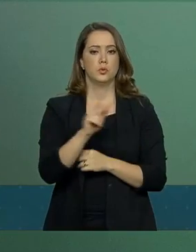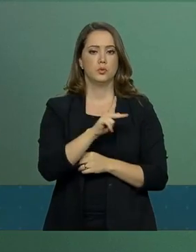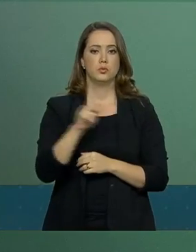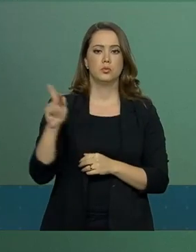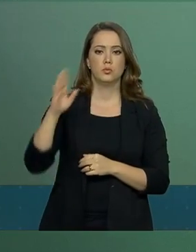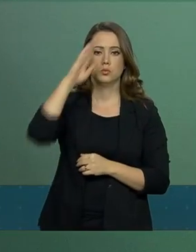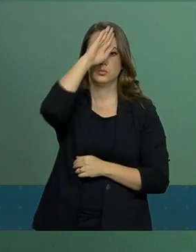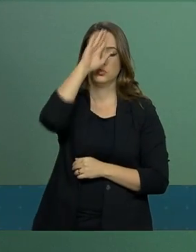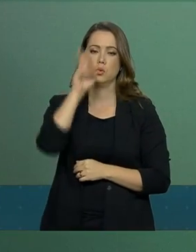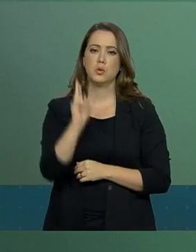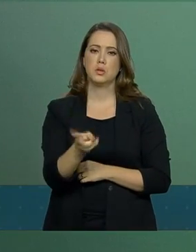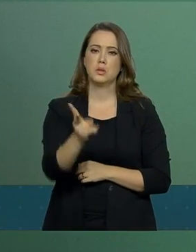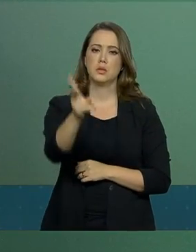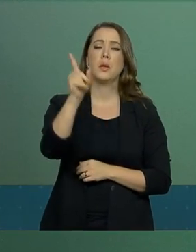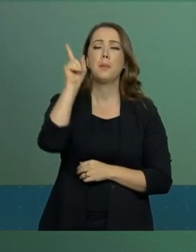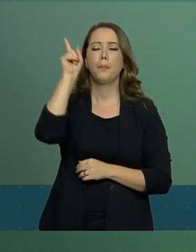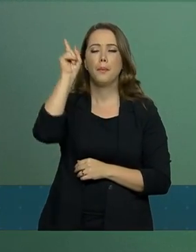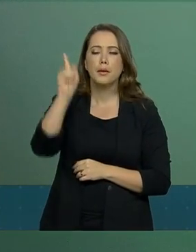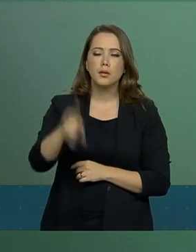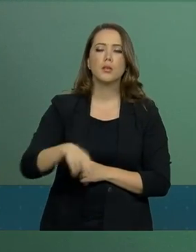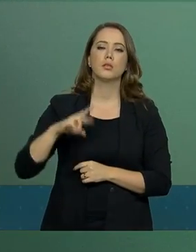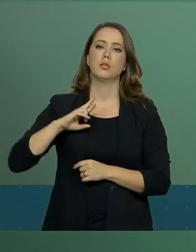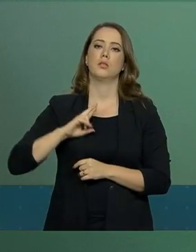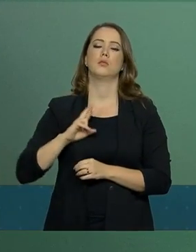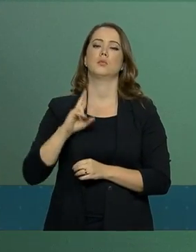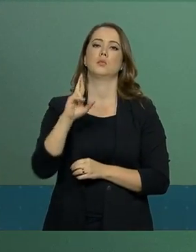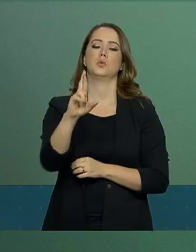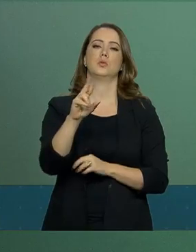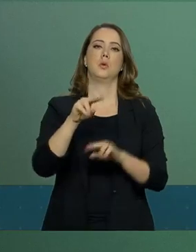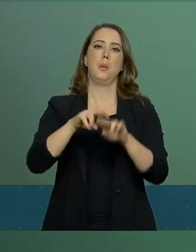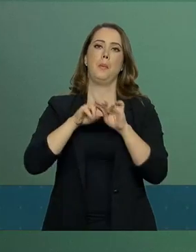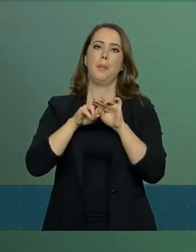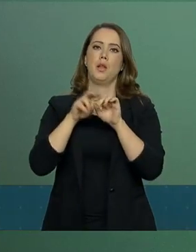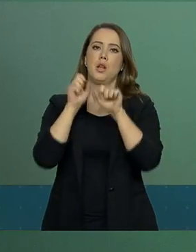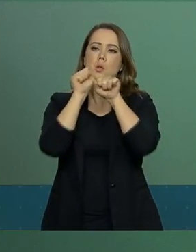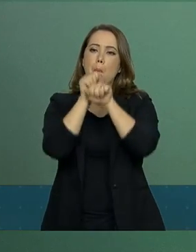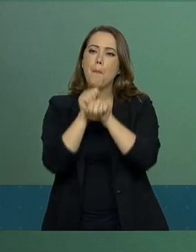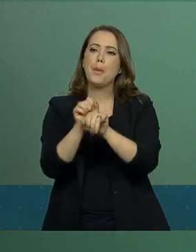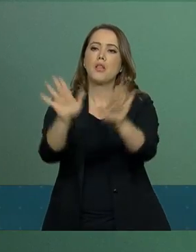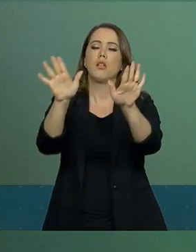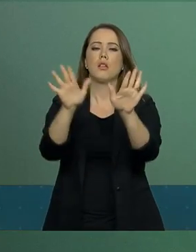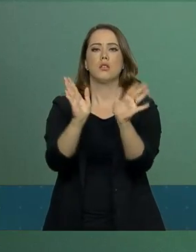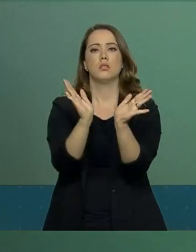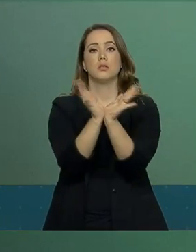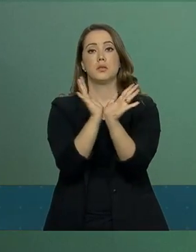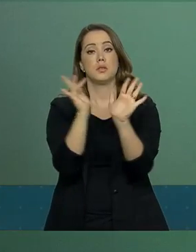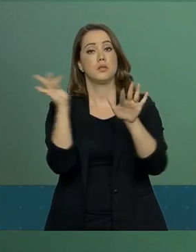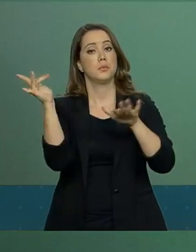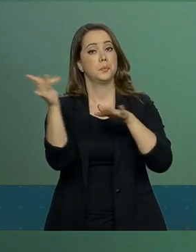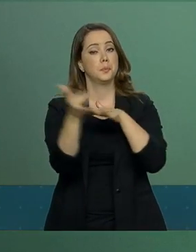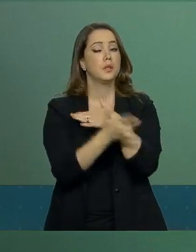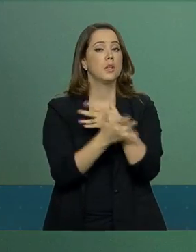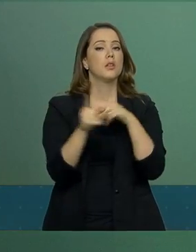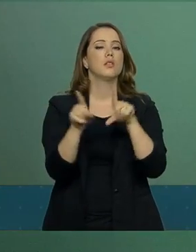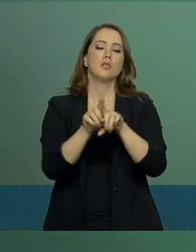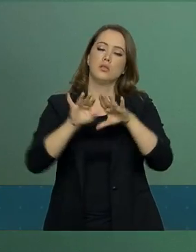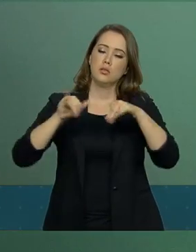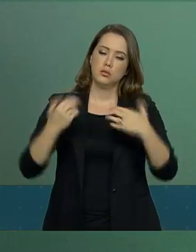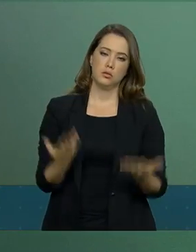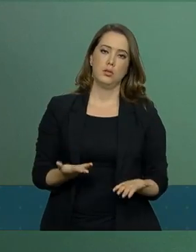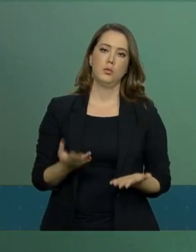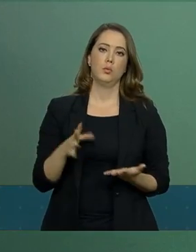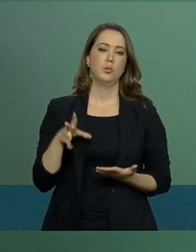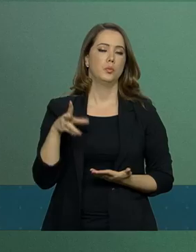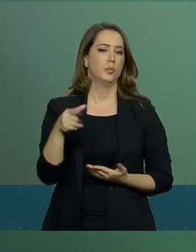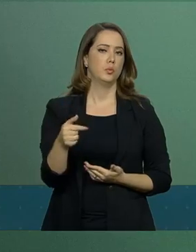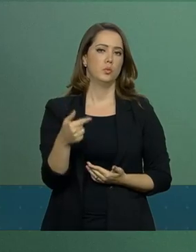Presidente será sempre responsável pelas postagens nas suas redes sociais e, por consequência,